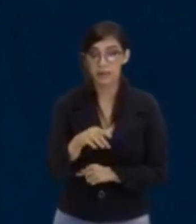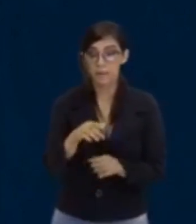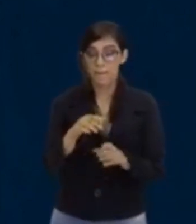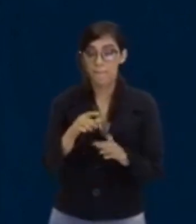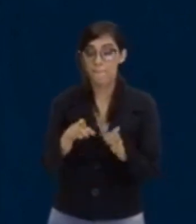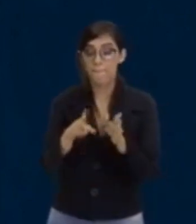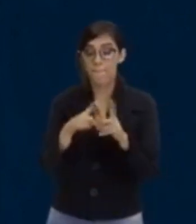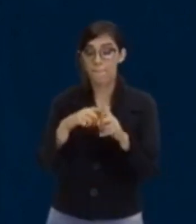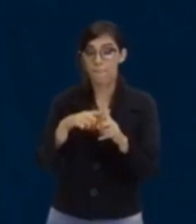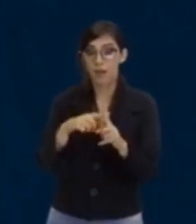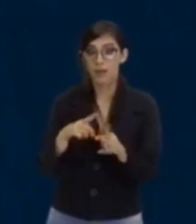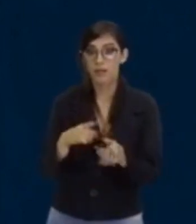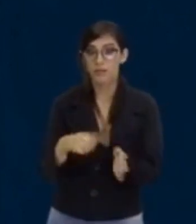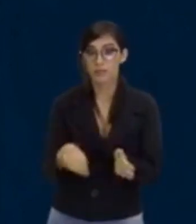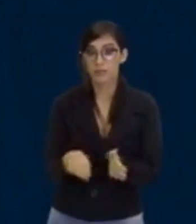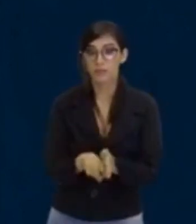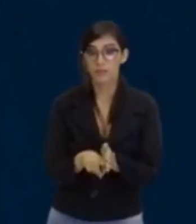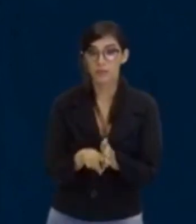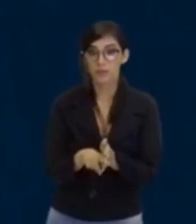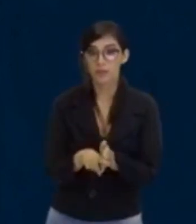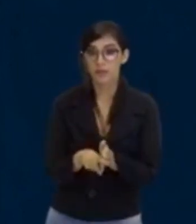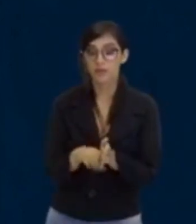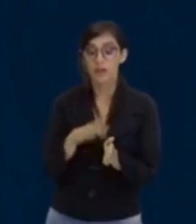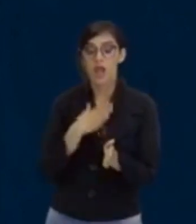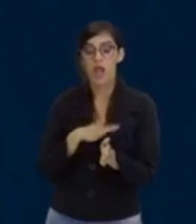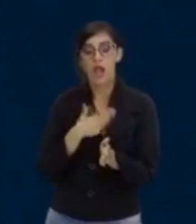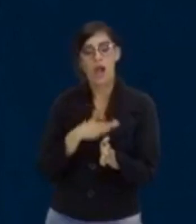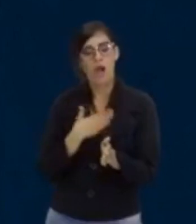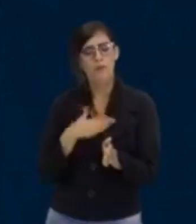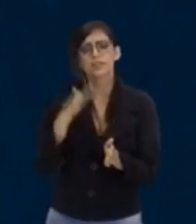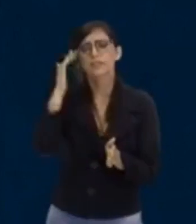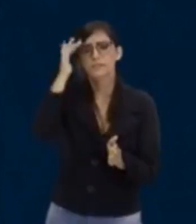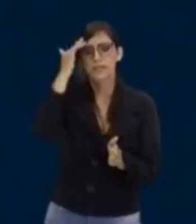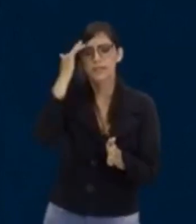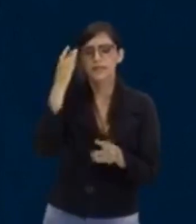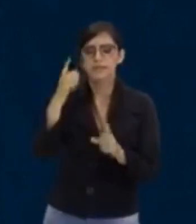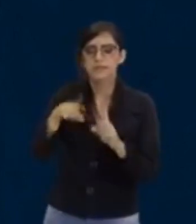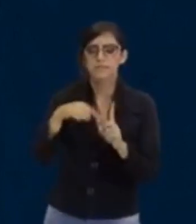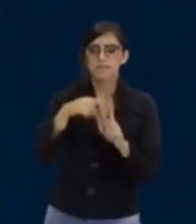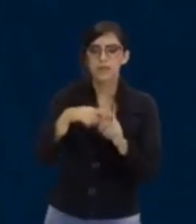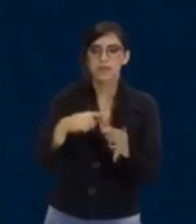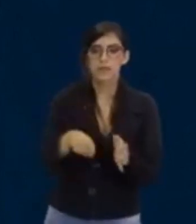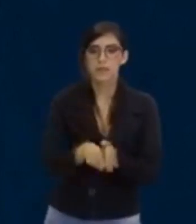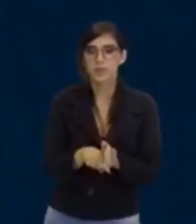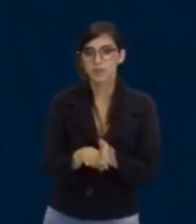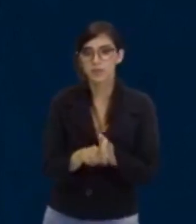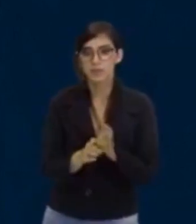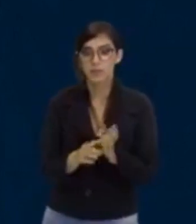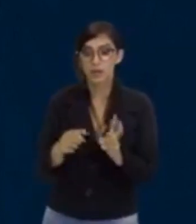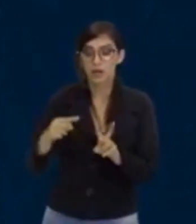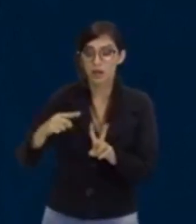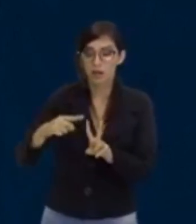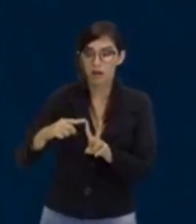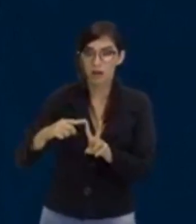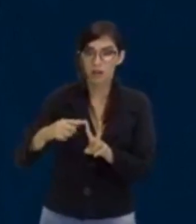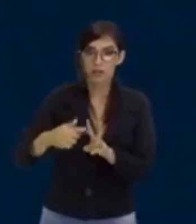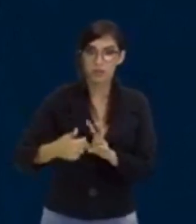estranho, mas segura, guarda aí, acalma o coração que tu já vai entender esse mais ou menos. Raiz de 1, 1,